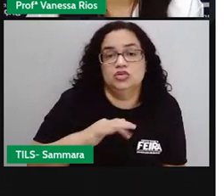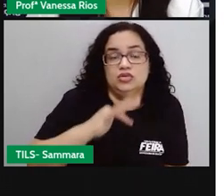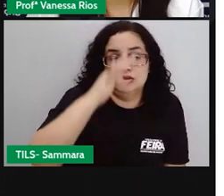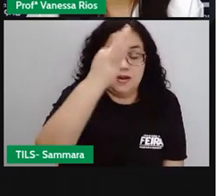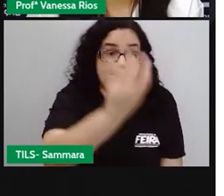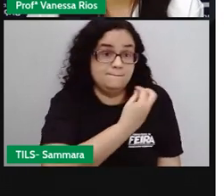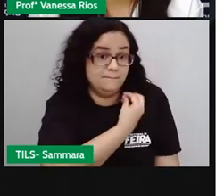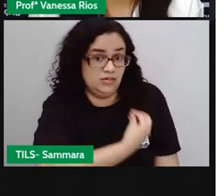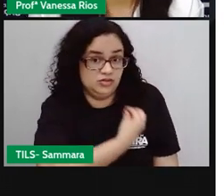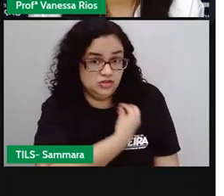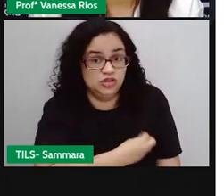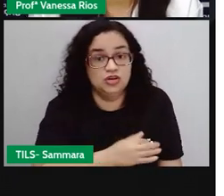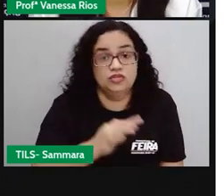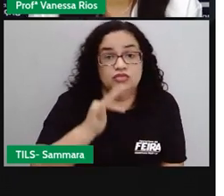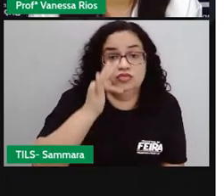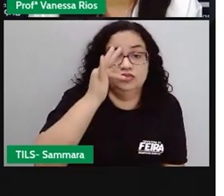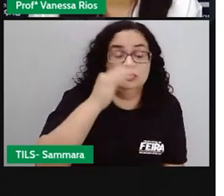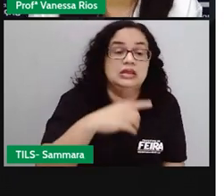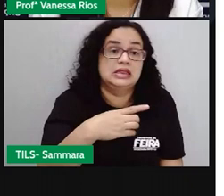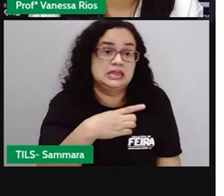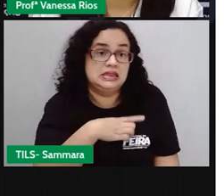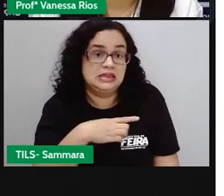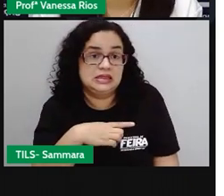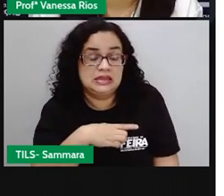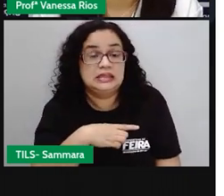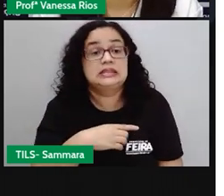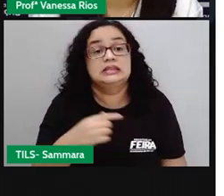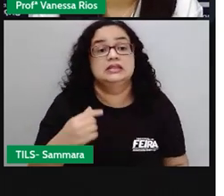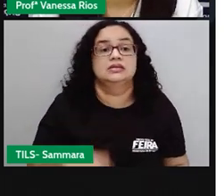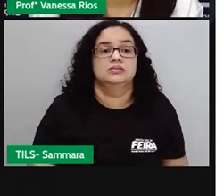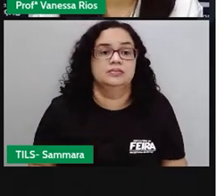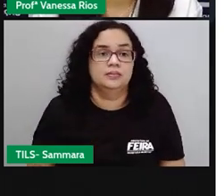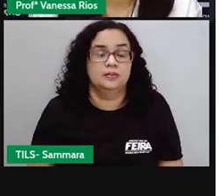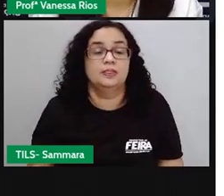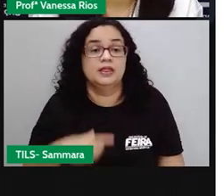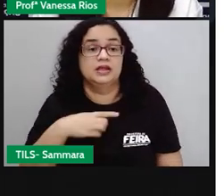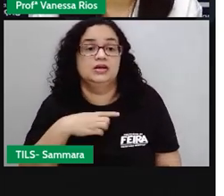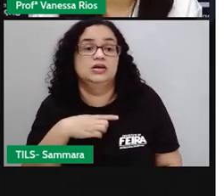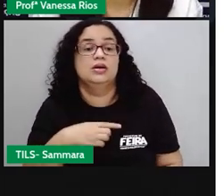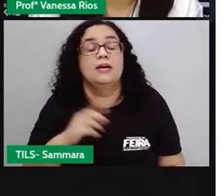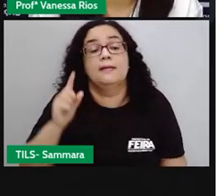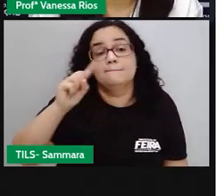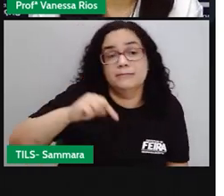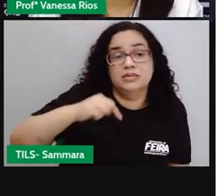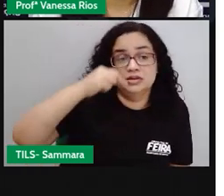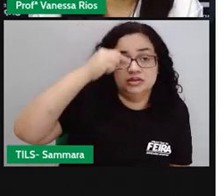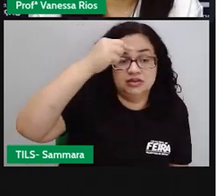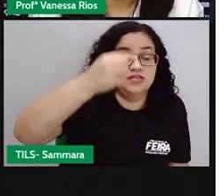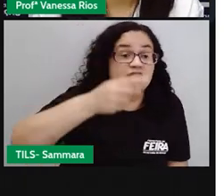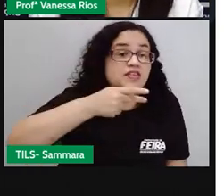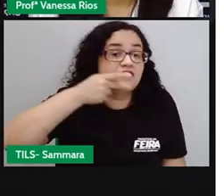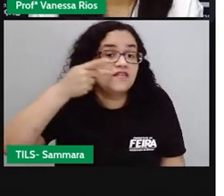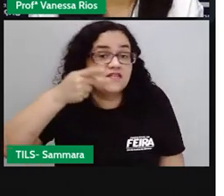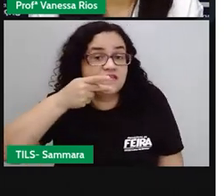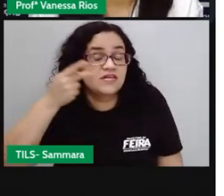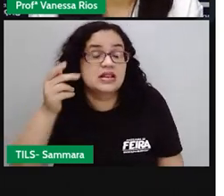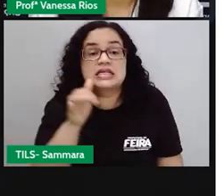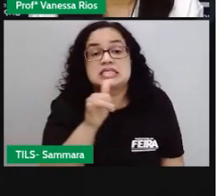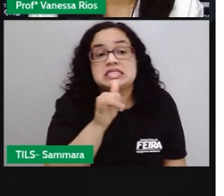futuro do presente que expressa algo que ocorre em um momento posterior ao da fala